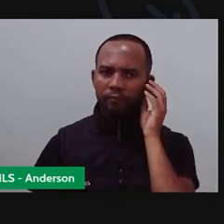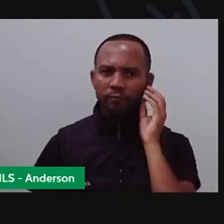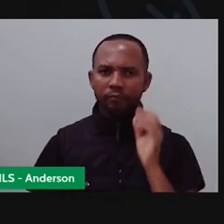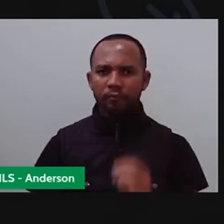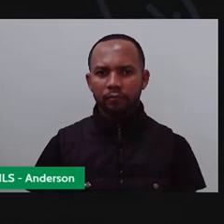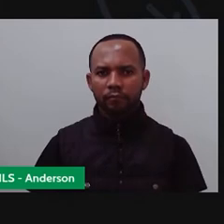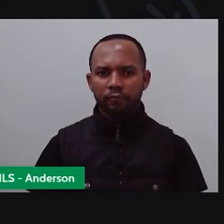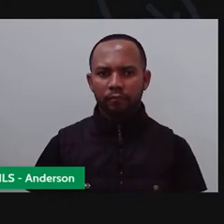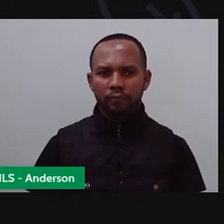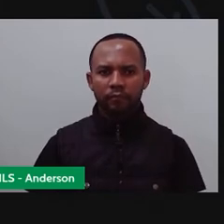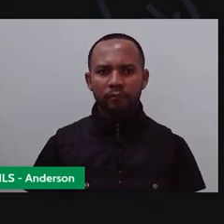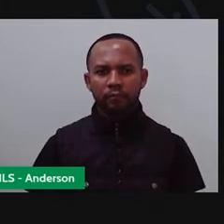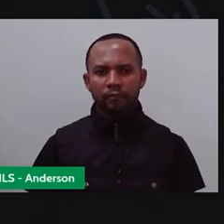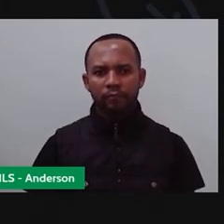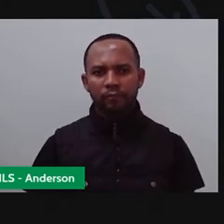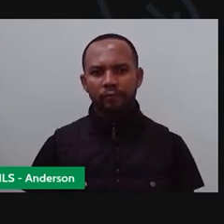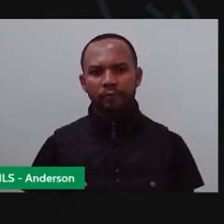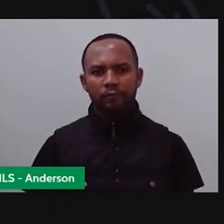dois,